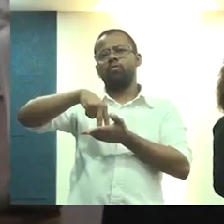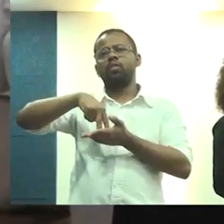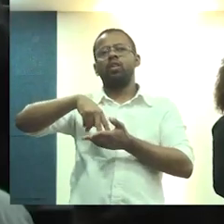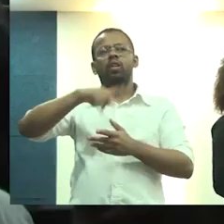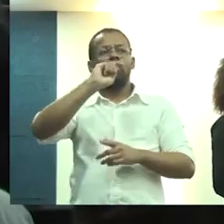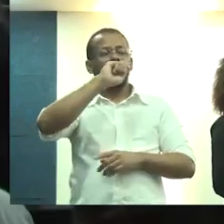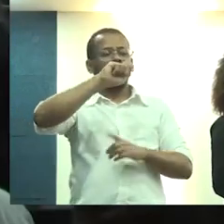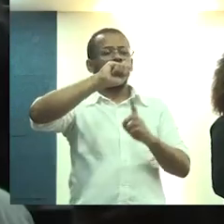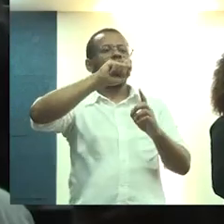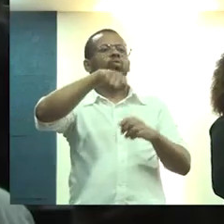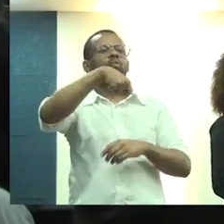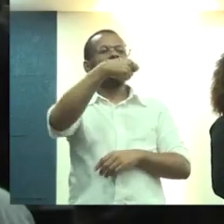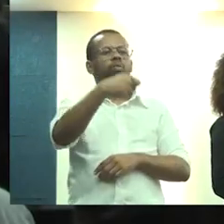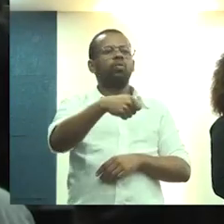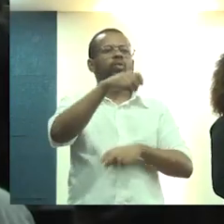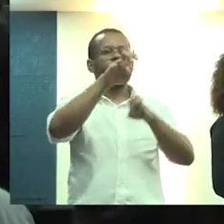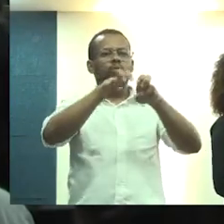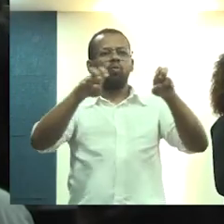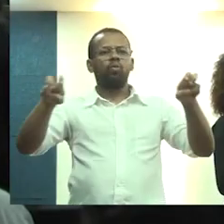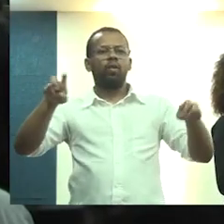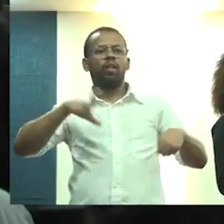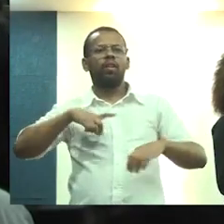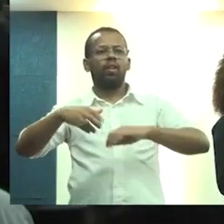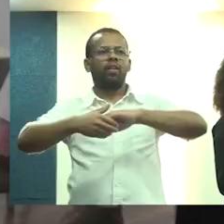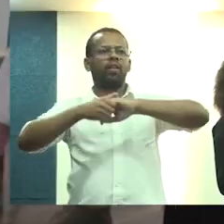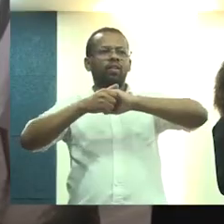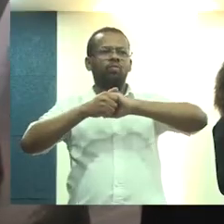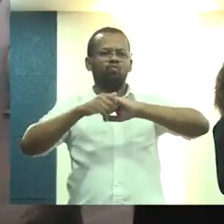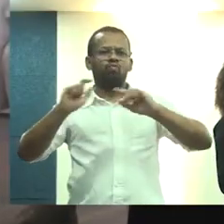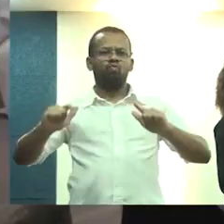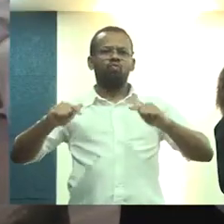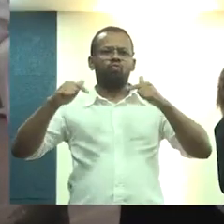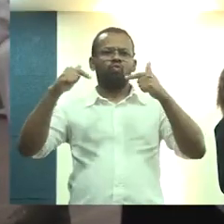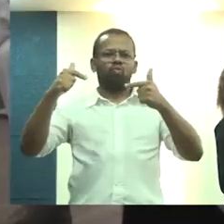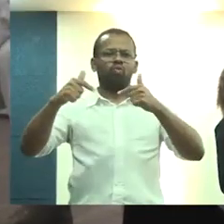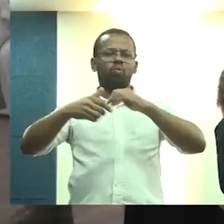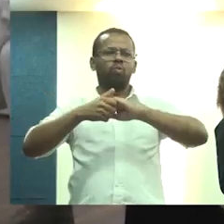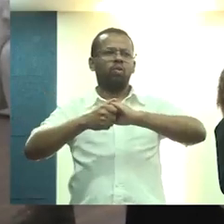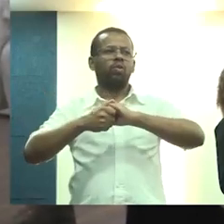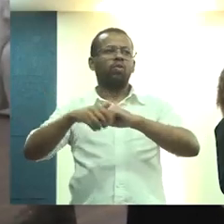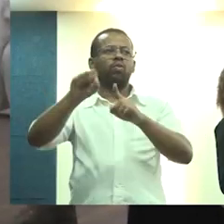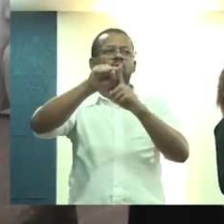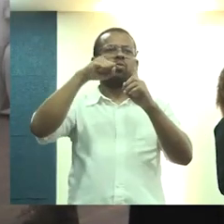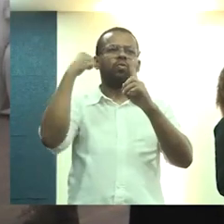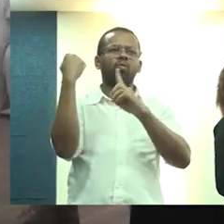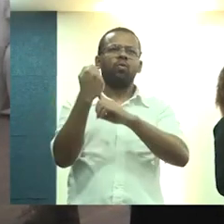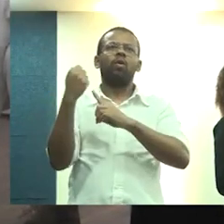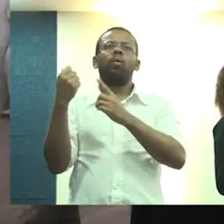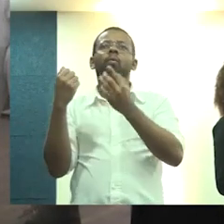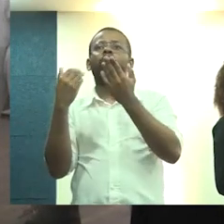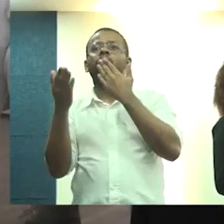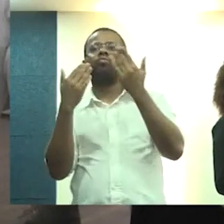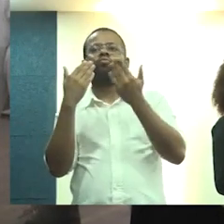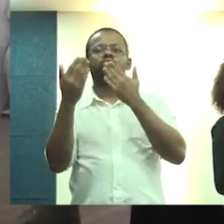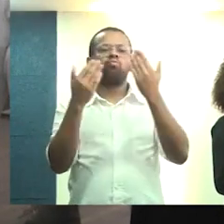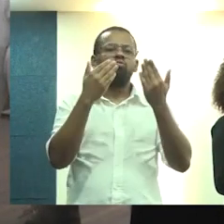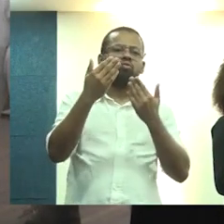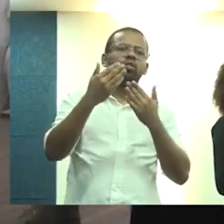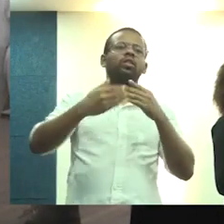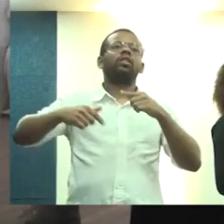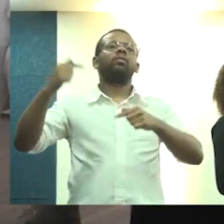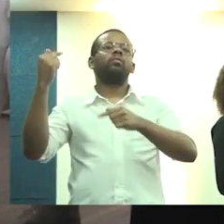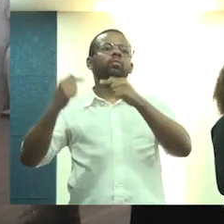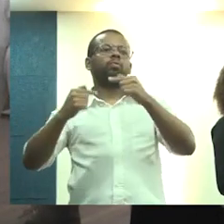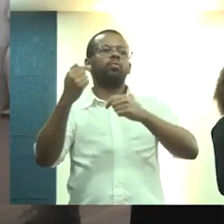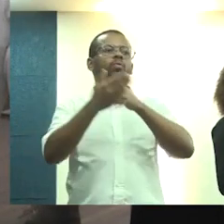e cumprimentar todos os presentes em nome de uma companheira muito aguerrida, parceira dos movimentos sociais e dos debates de construção de